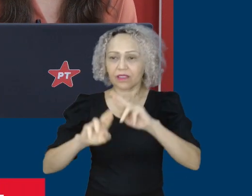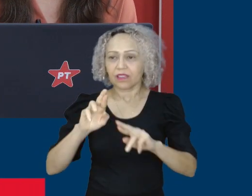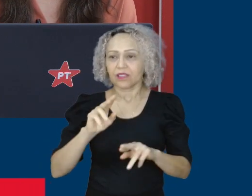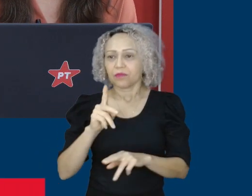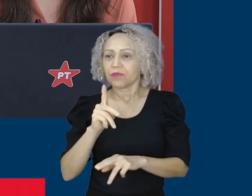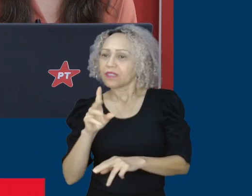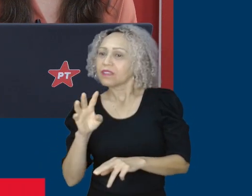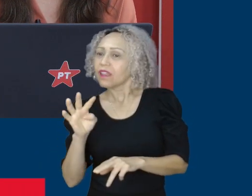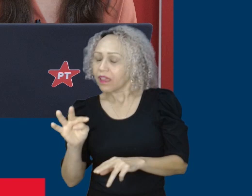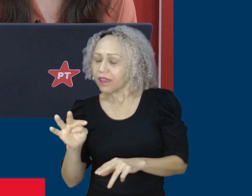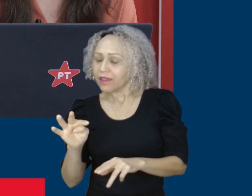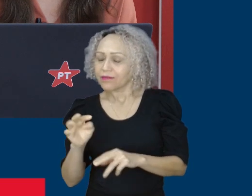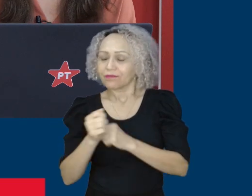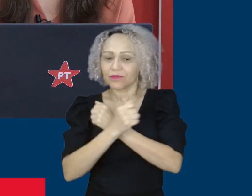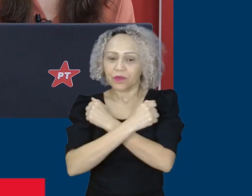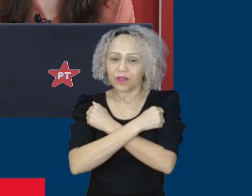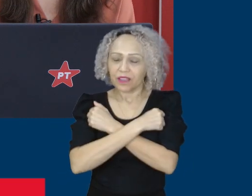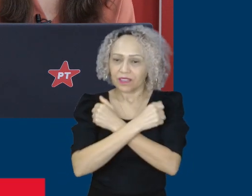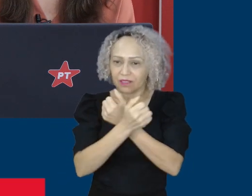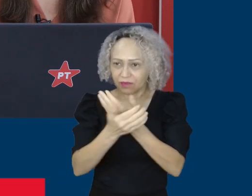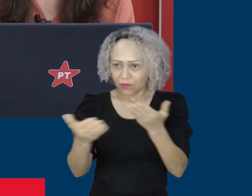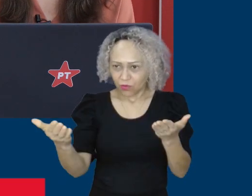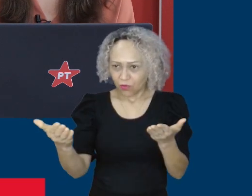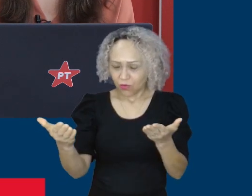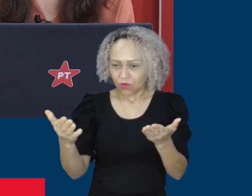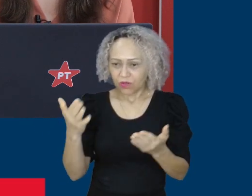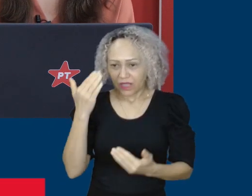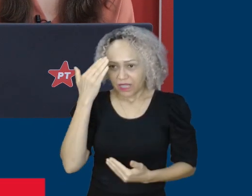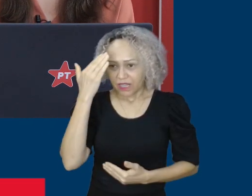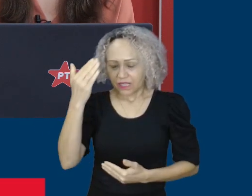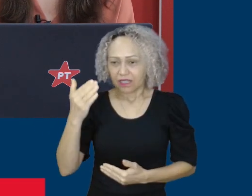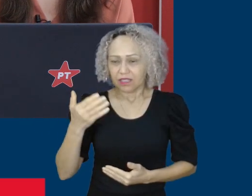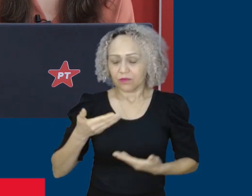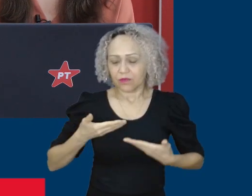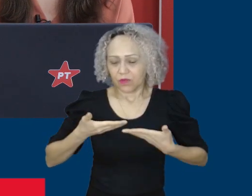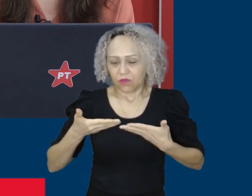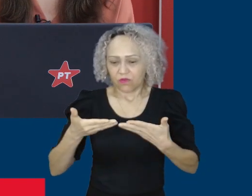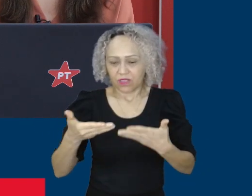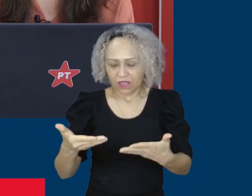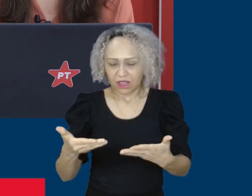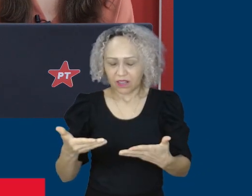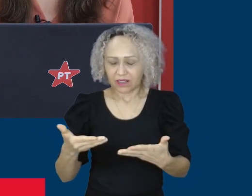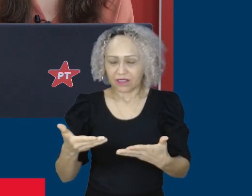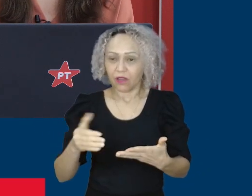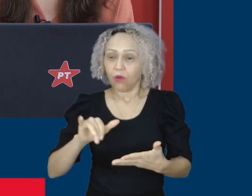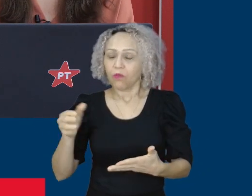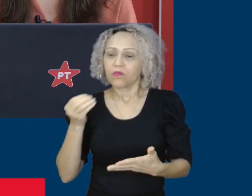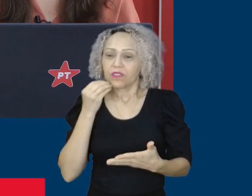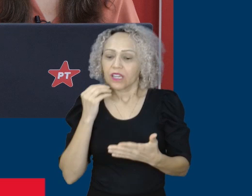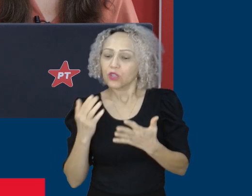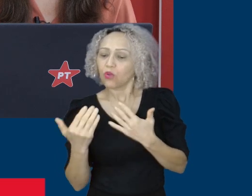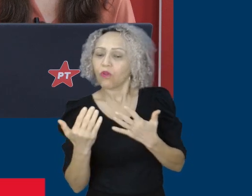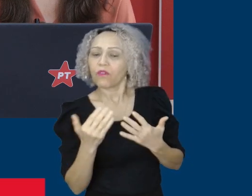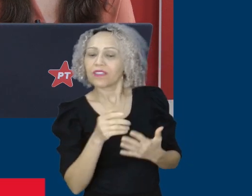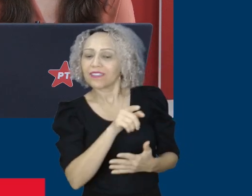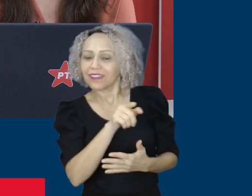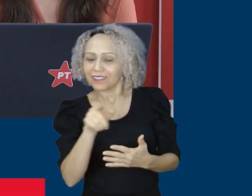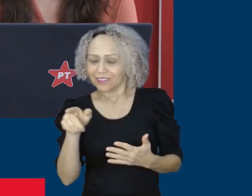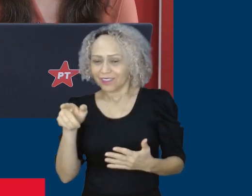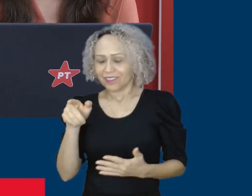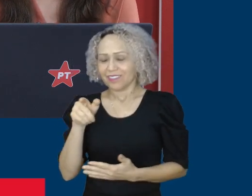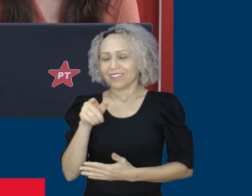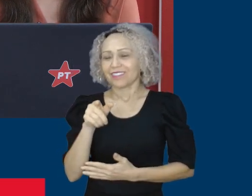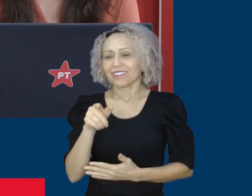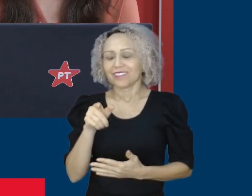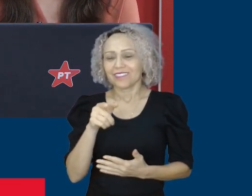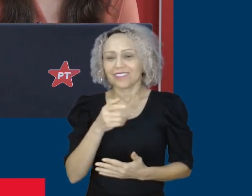meus agradecimentos pelo convite, a oportunidade de conversar um pouquinho com a nossa companheirada, a nossa galera. Um